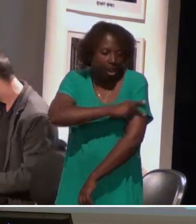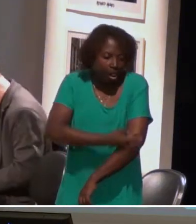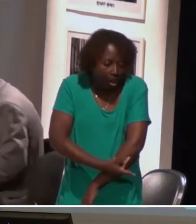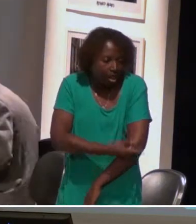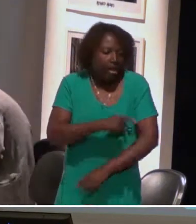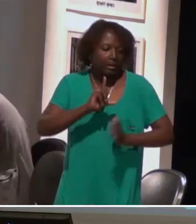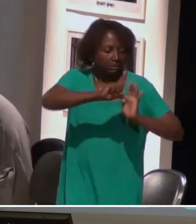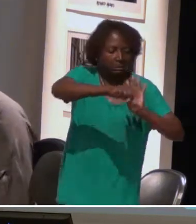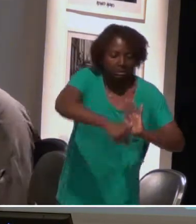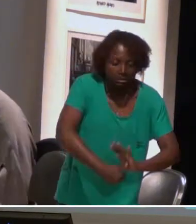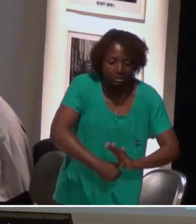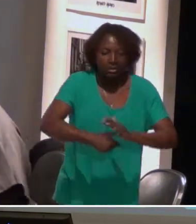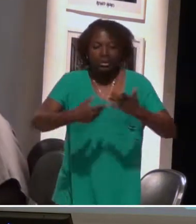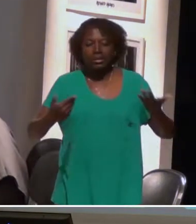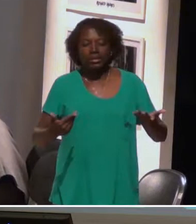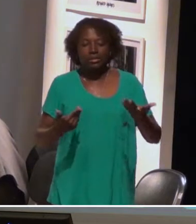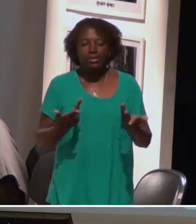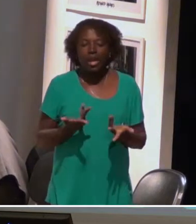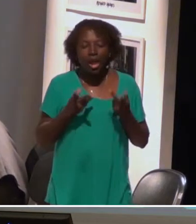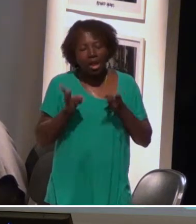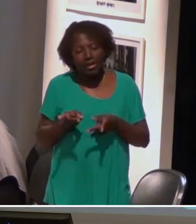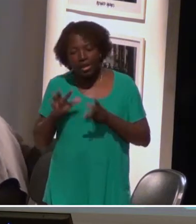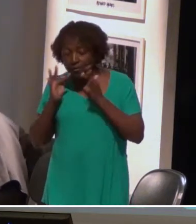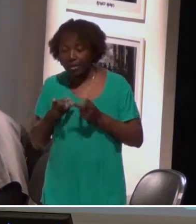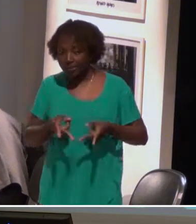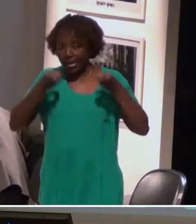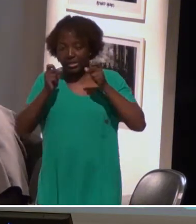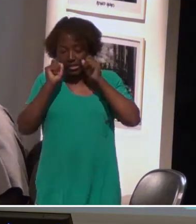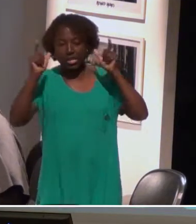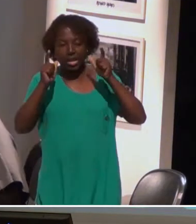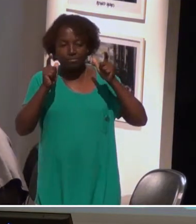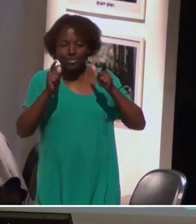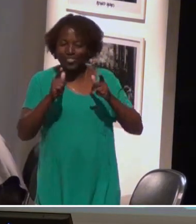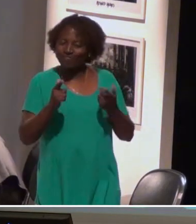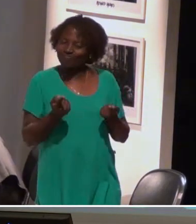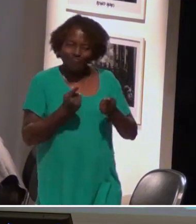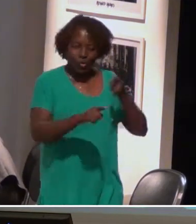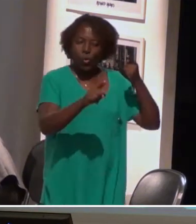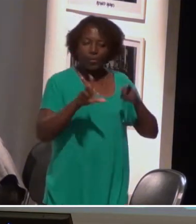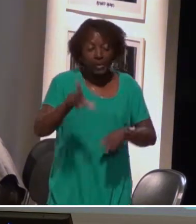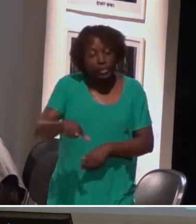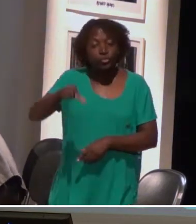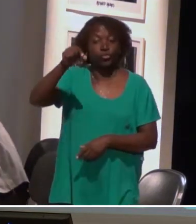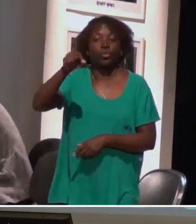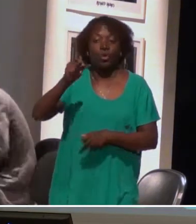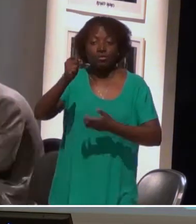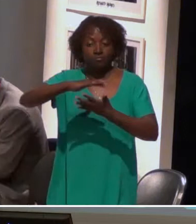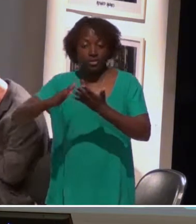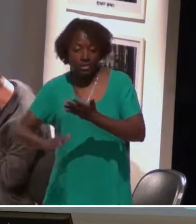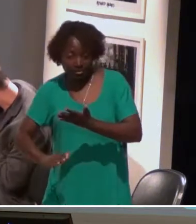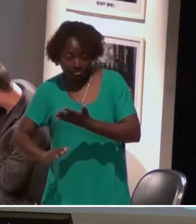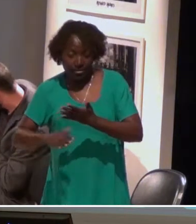a não existência de um avanço, então, eles optam por uma segunda via de escuta, que é a Libras,